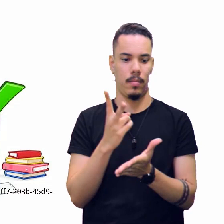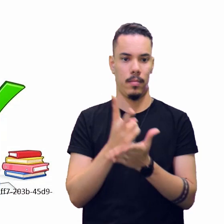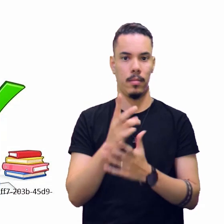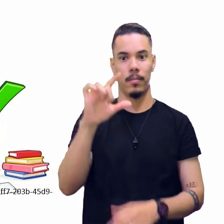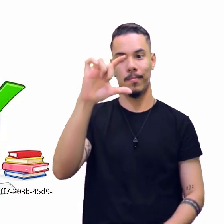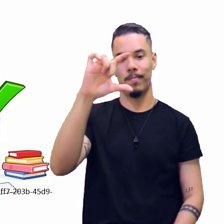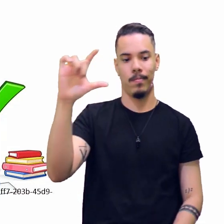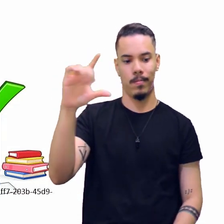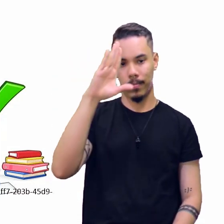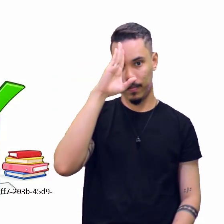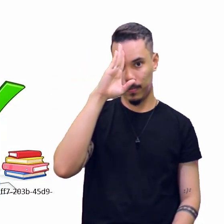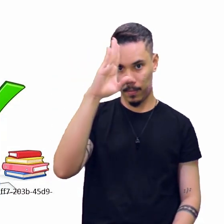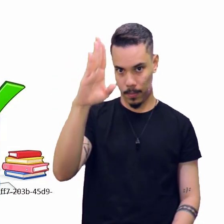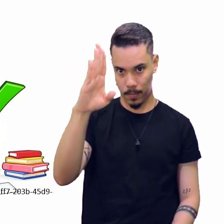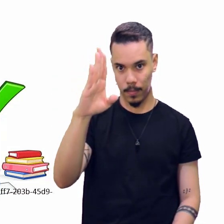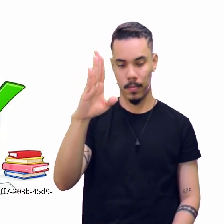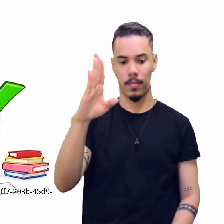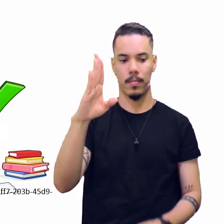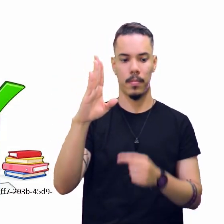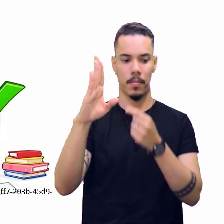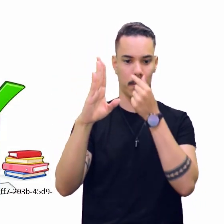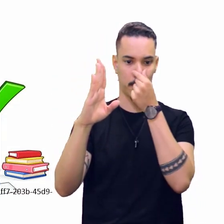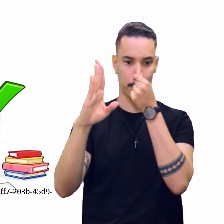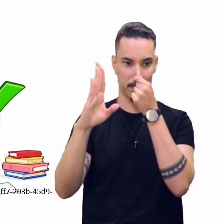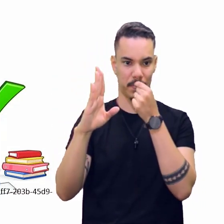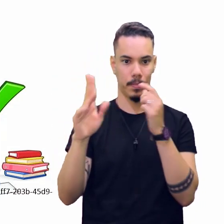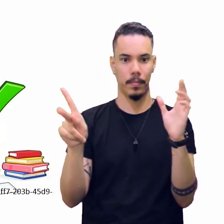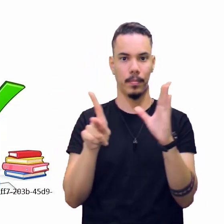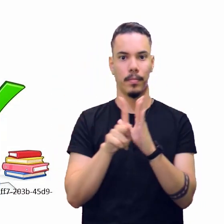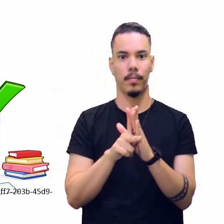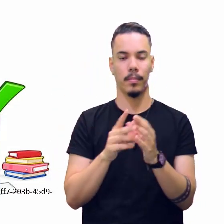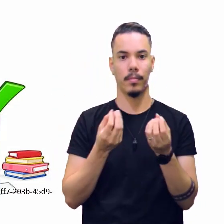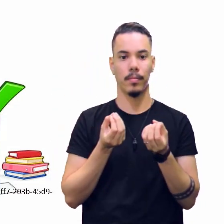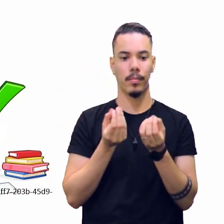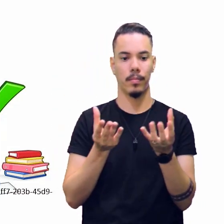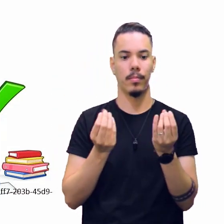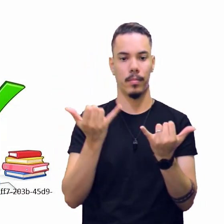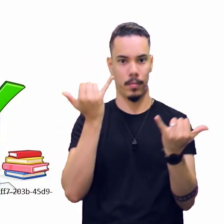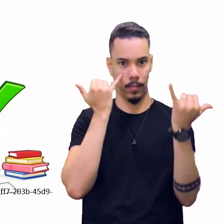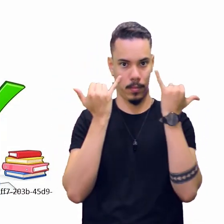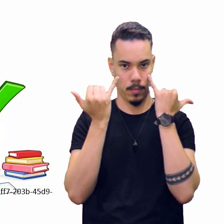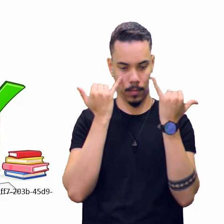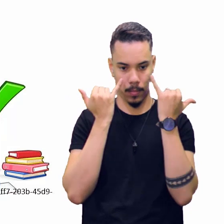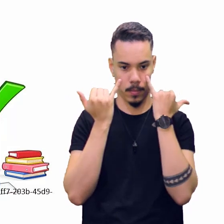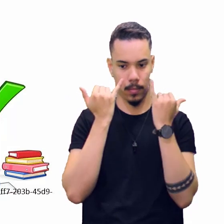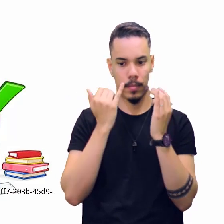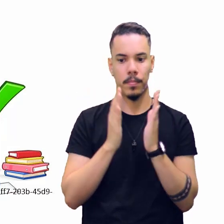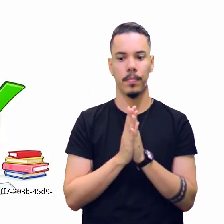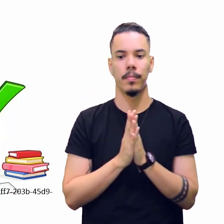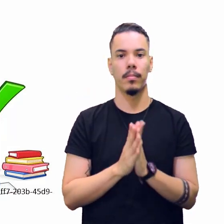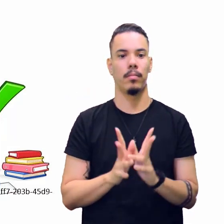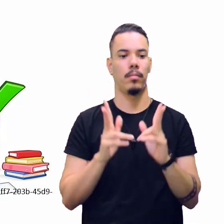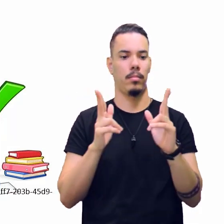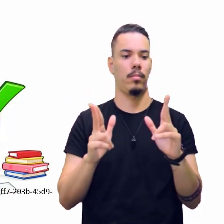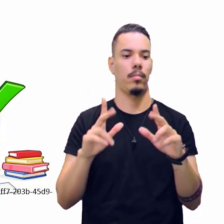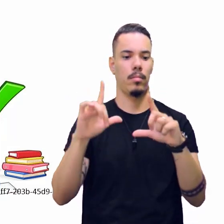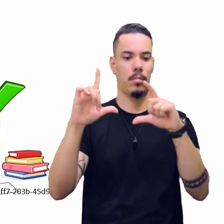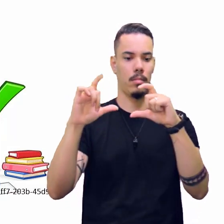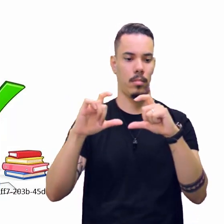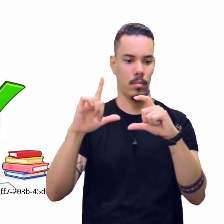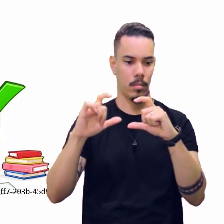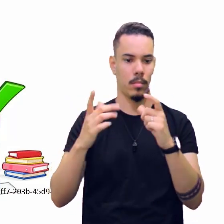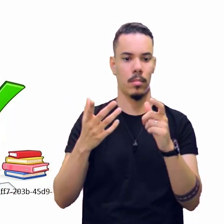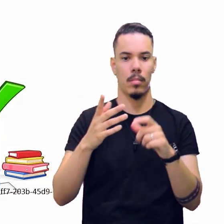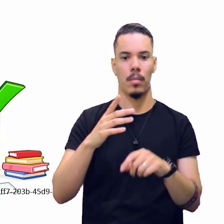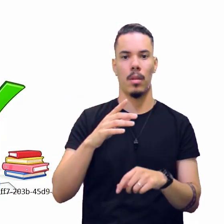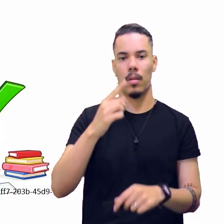onde que vai ficar, que é a sessão de informação. Assim como as fotografias, os